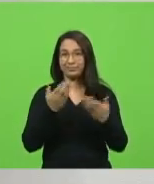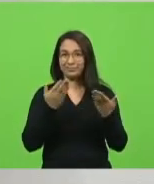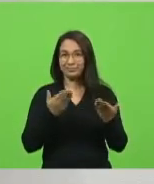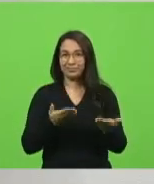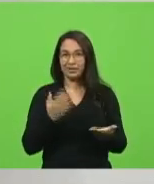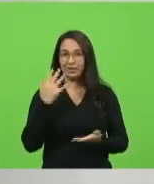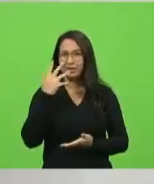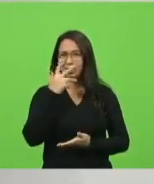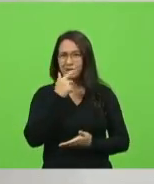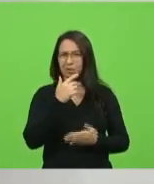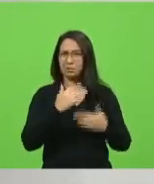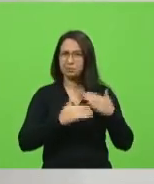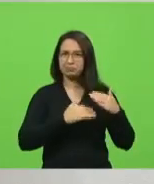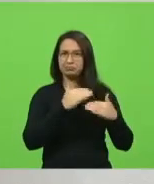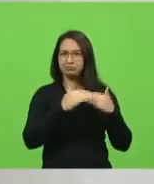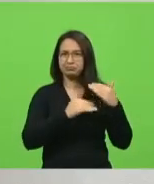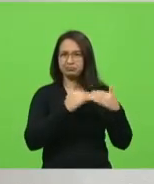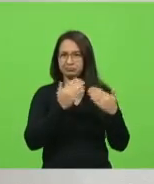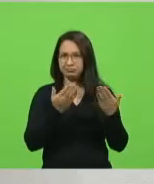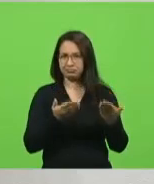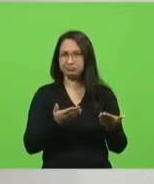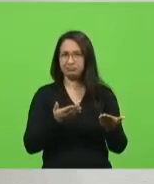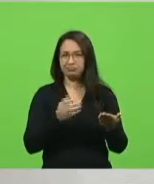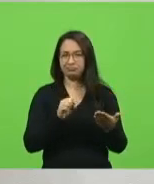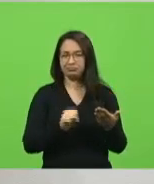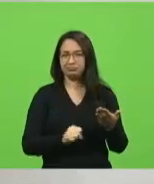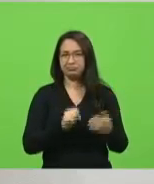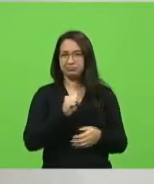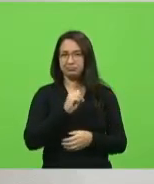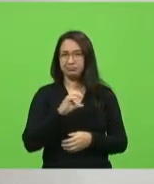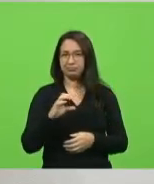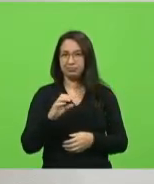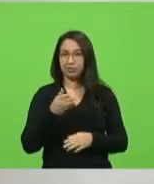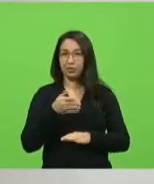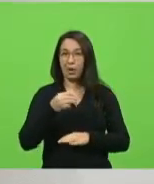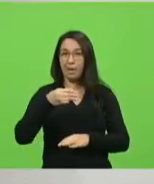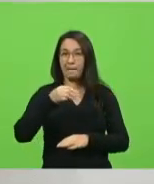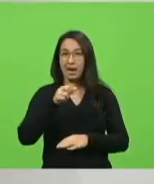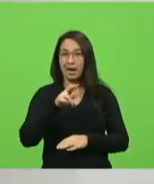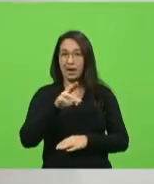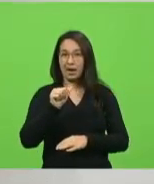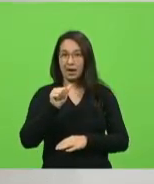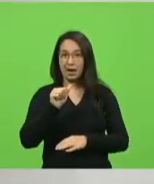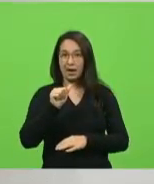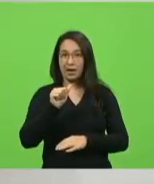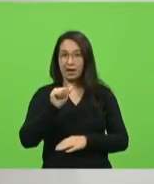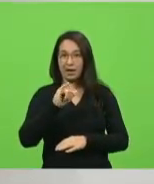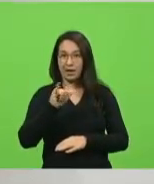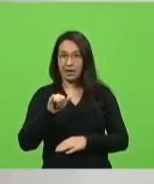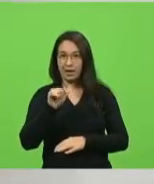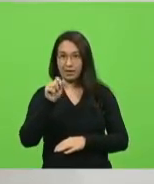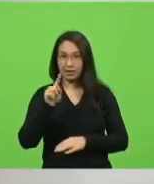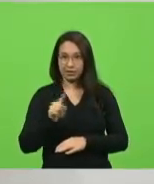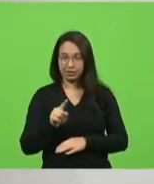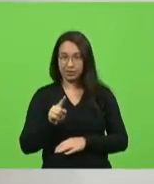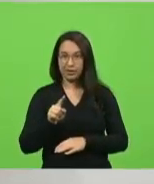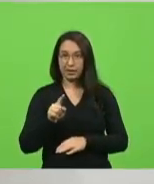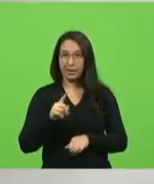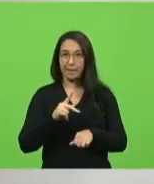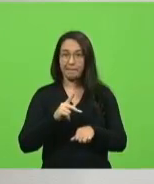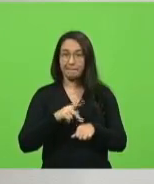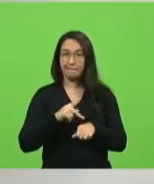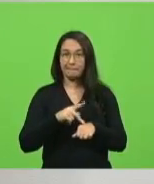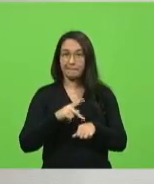como é desenvolvido o sul de Santa Catarina. Fui a Maracajá, Pedras Grandes e Armazém,